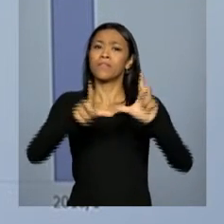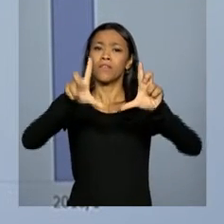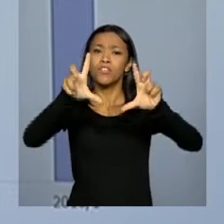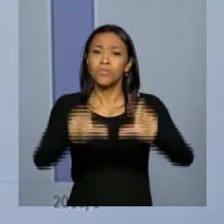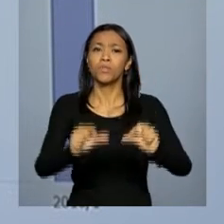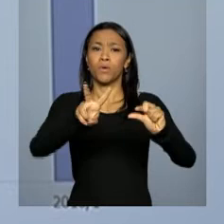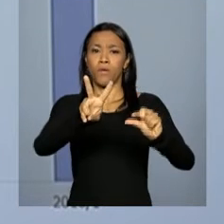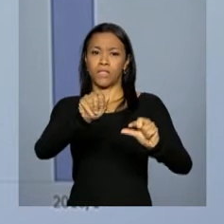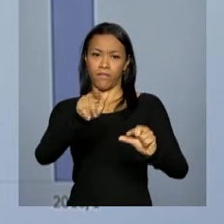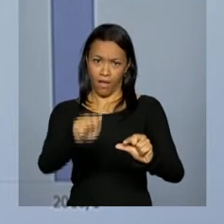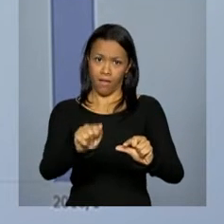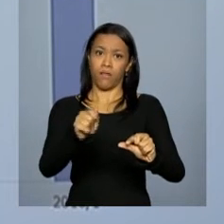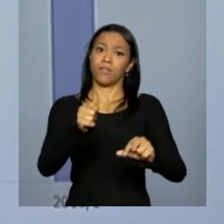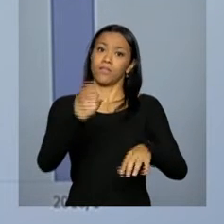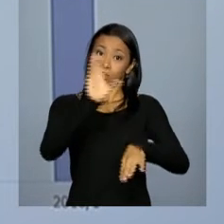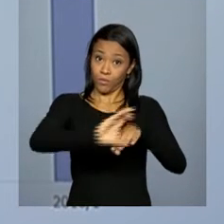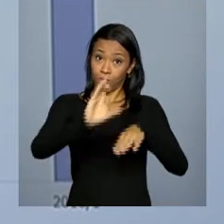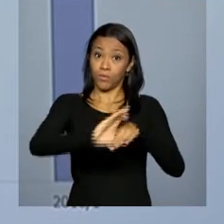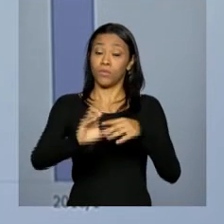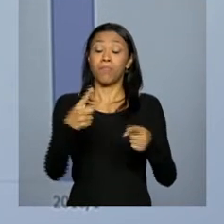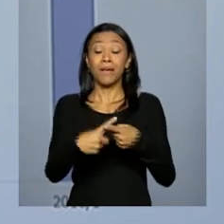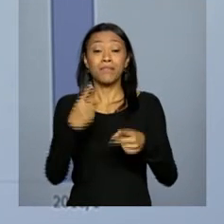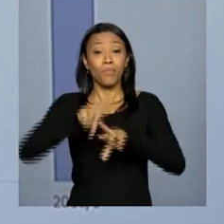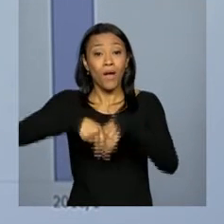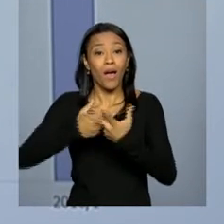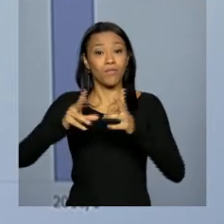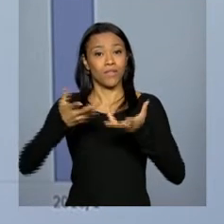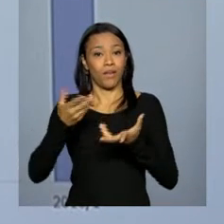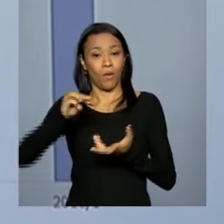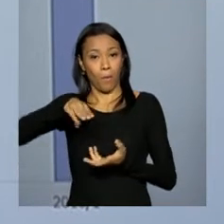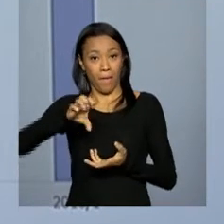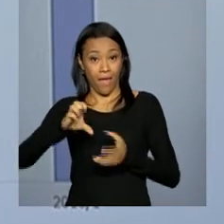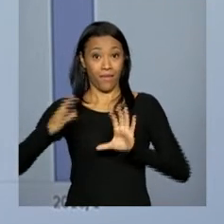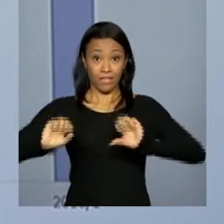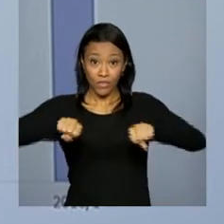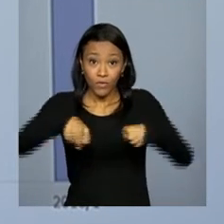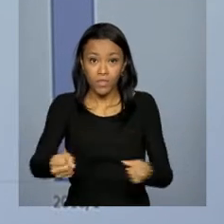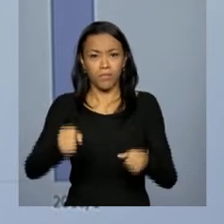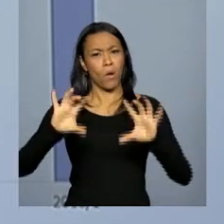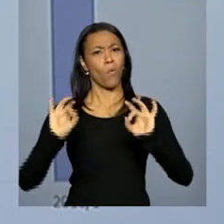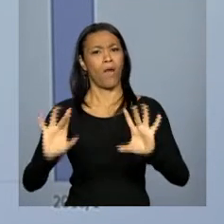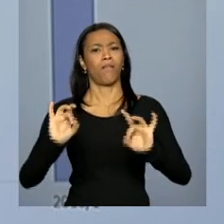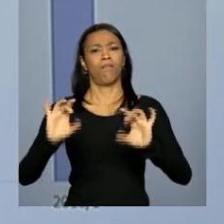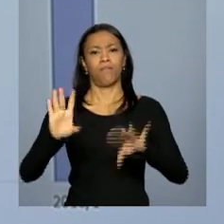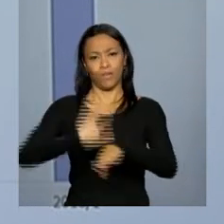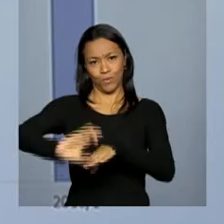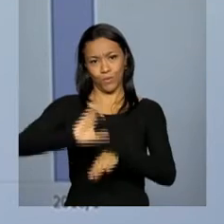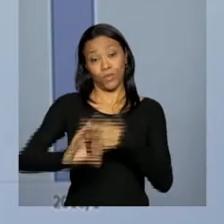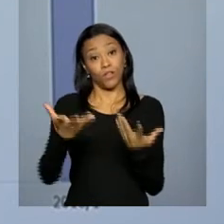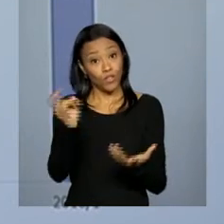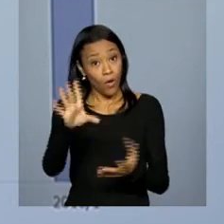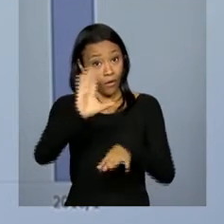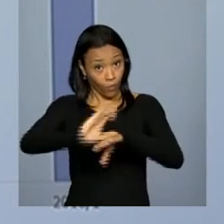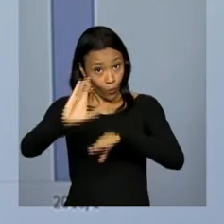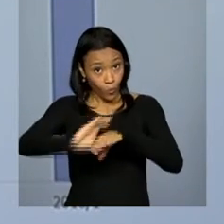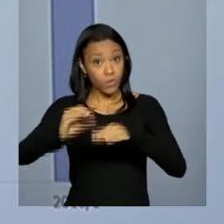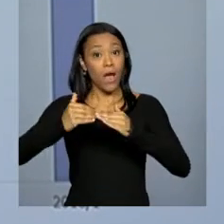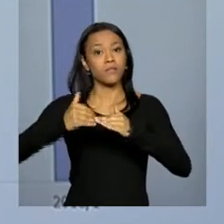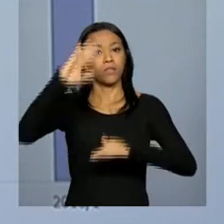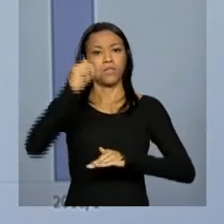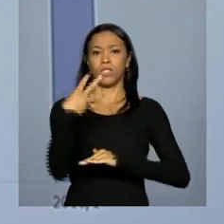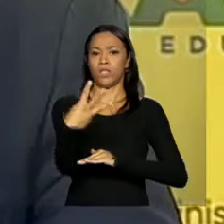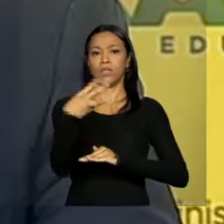cursos, mas é o esforço do MEC pela qualidade das bolsas que são ofertadas. Nós só queremos cursos com nota acima de 3